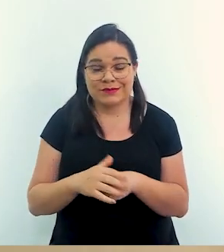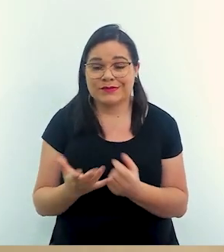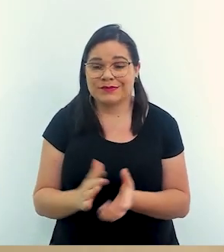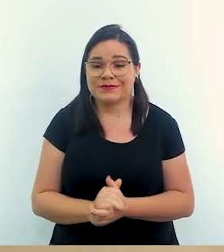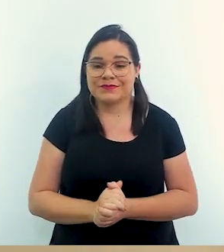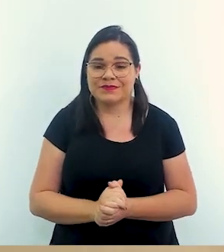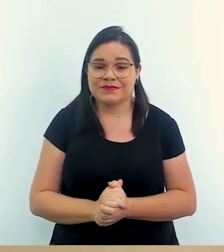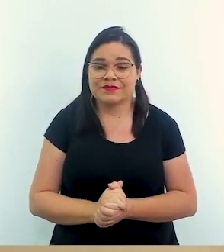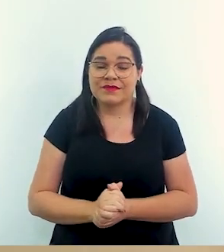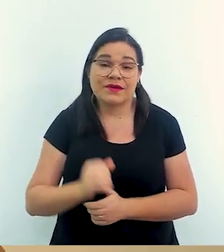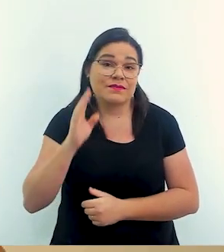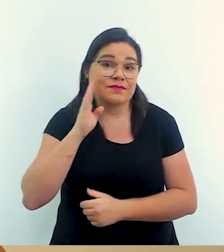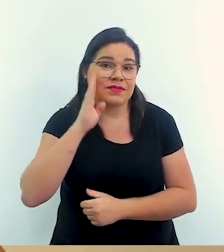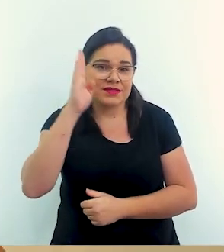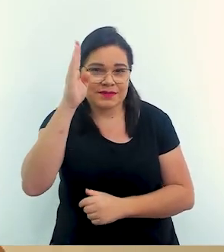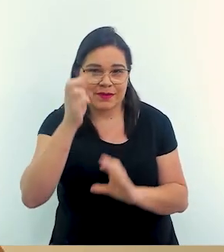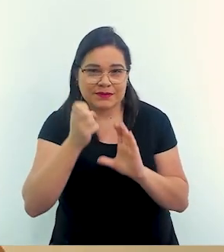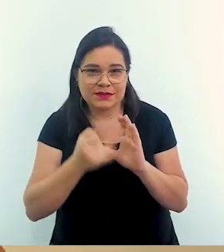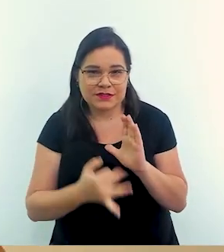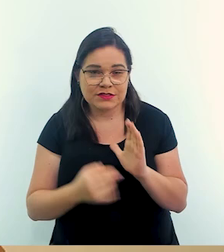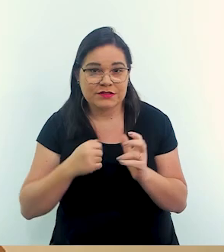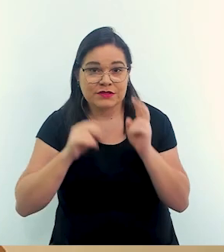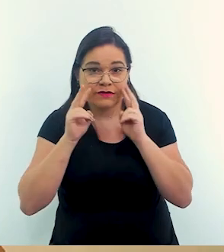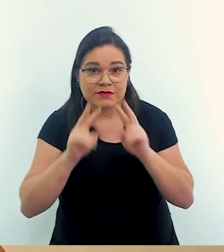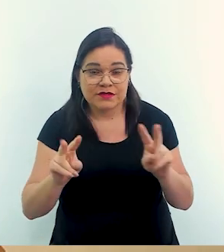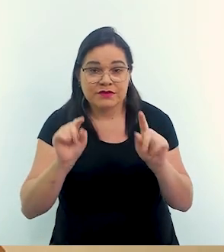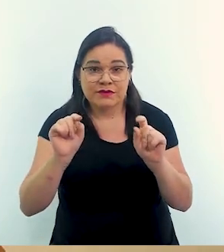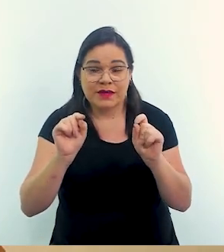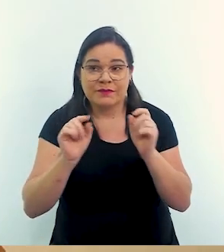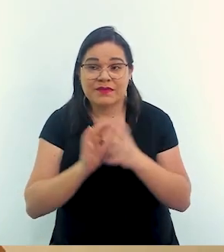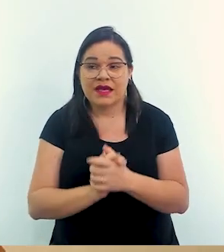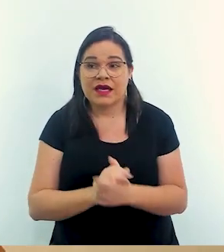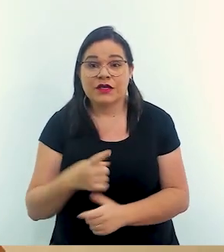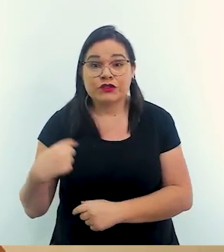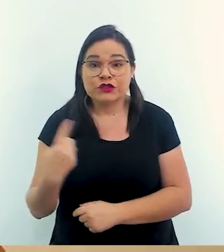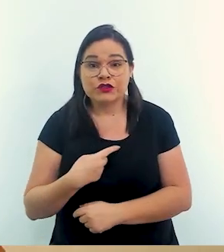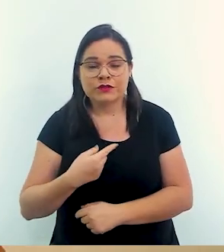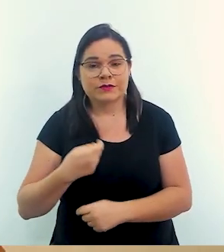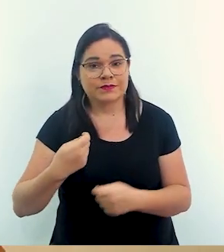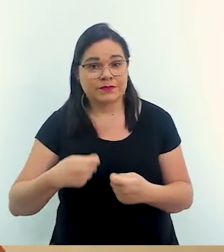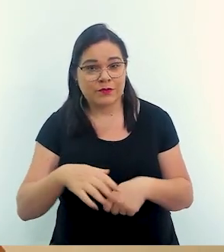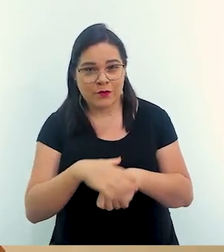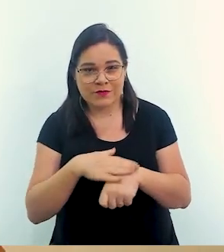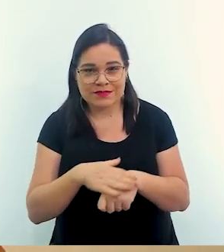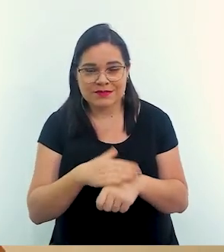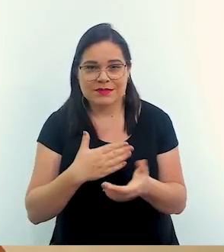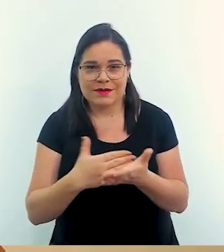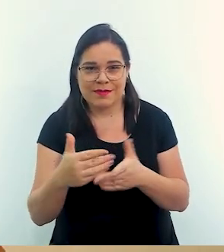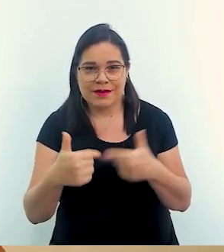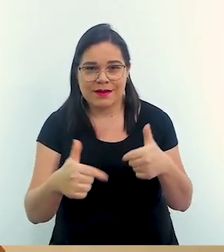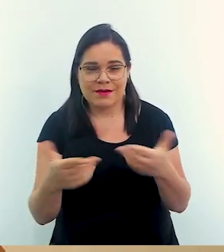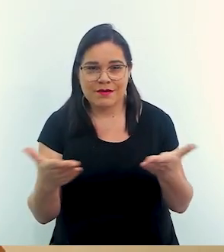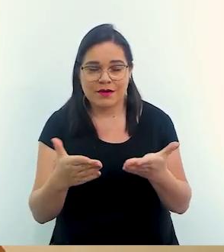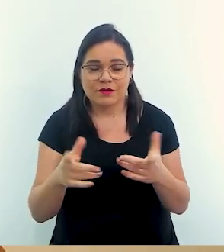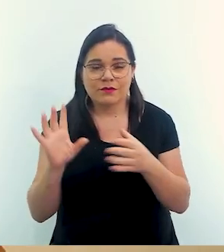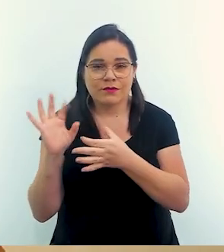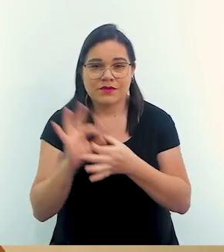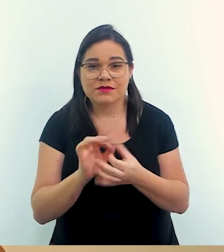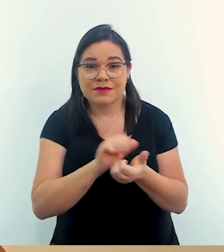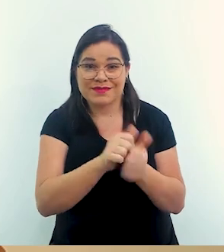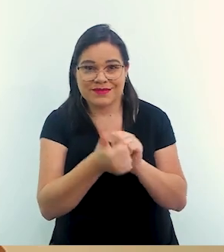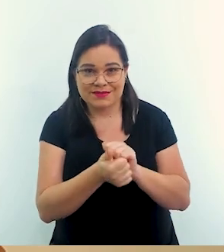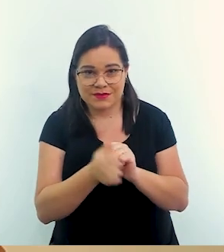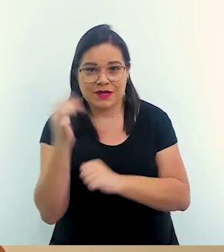forma. E o principal fator, Lia, que eu vejo é o seguinte, a gente tem que começar a trabalhar agora numa situação de